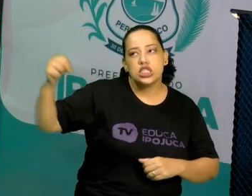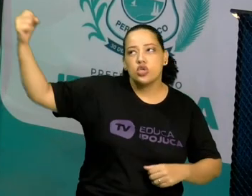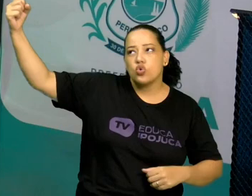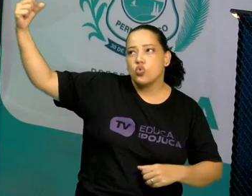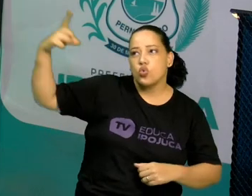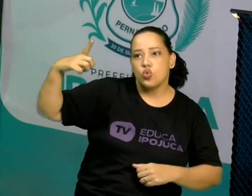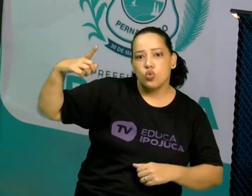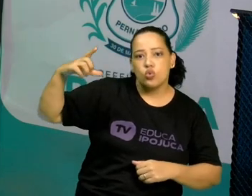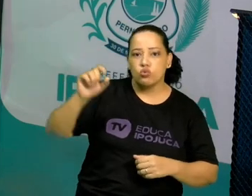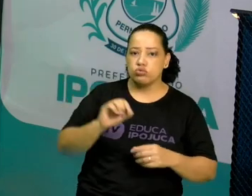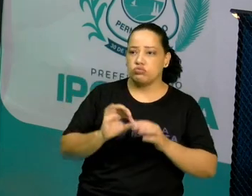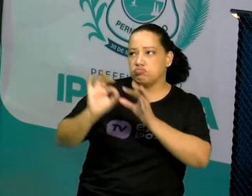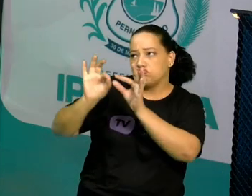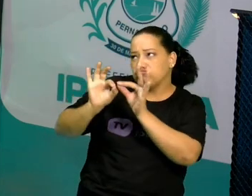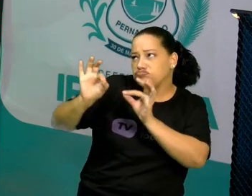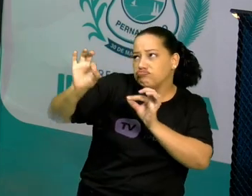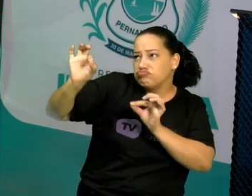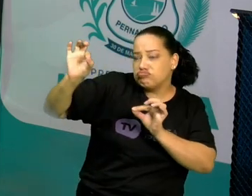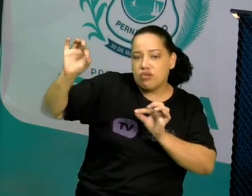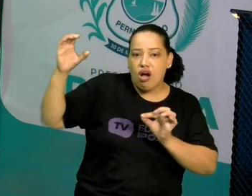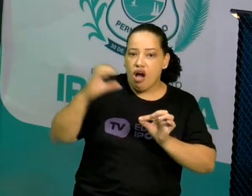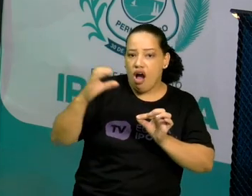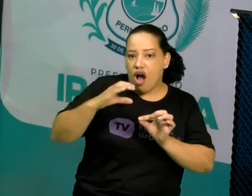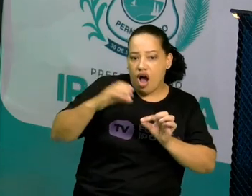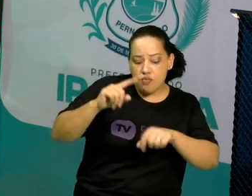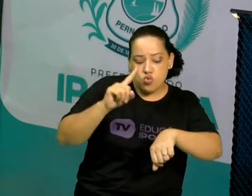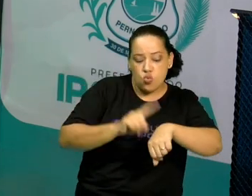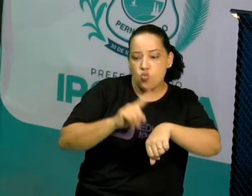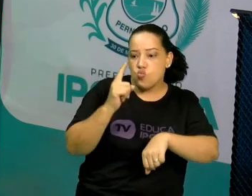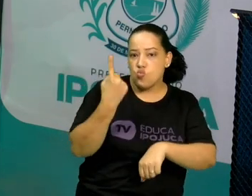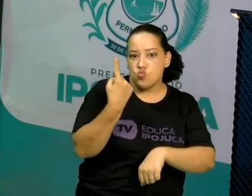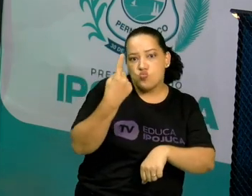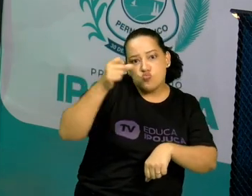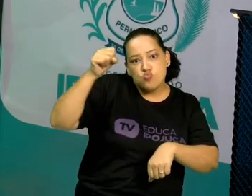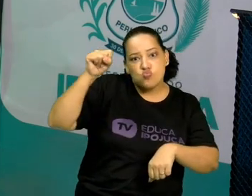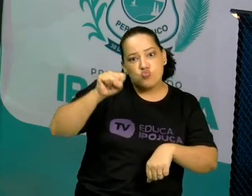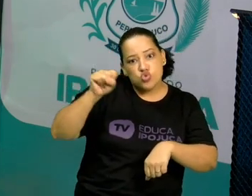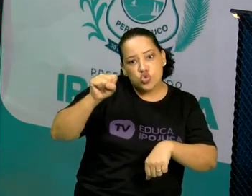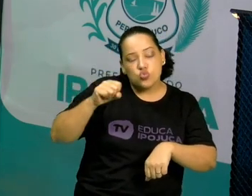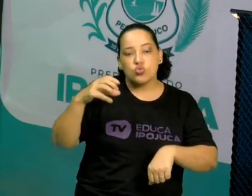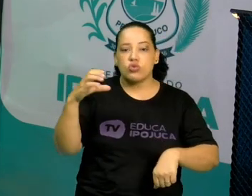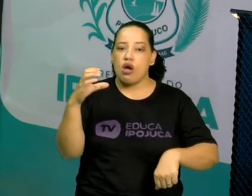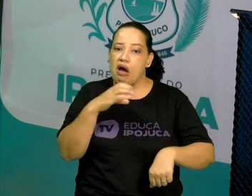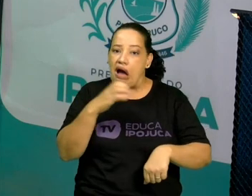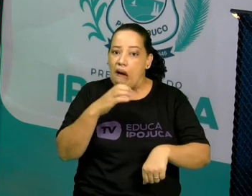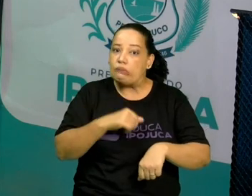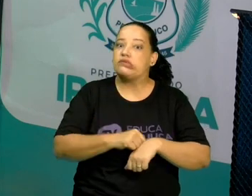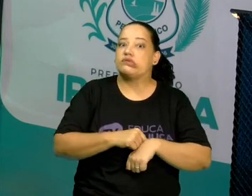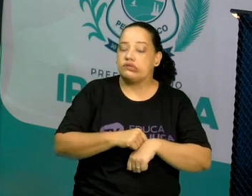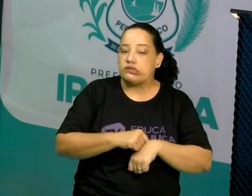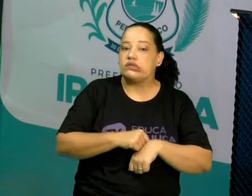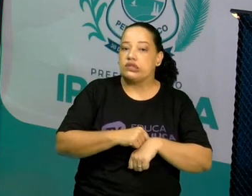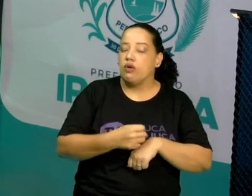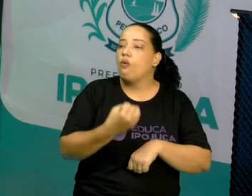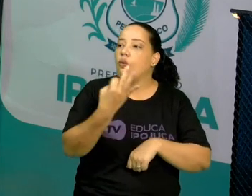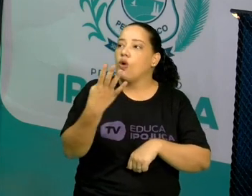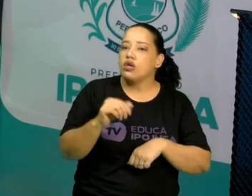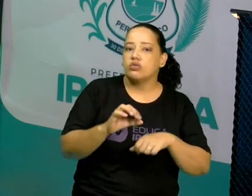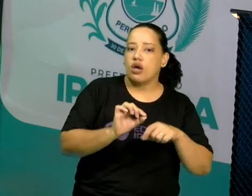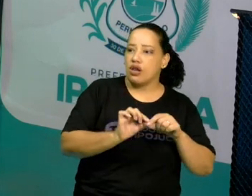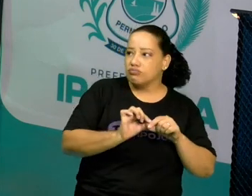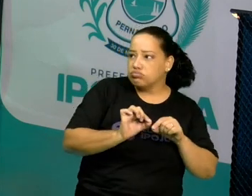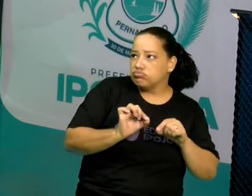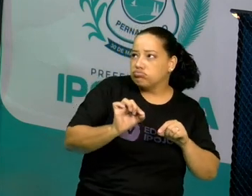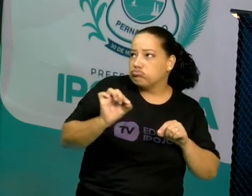distância de 300 mil quilômetros em um segundo, quanto essa mesma luz percorrerá em um minuto?